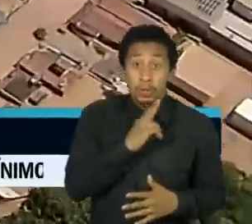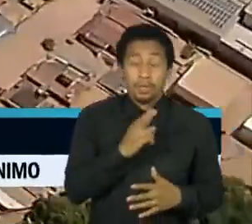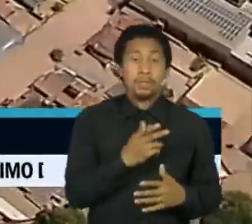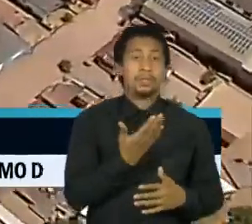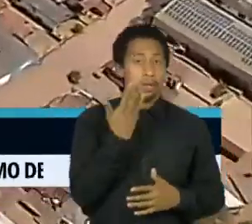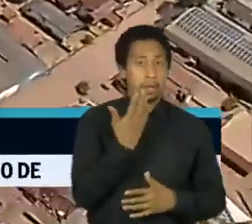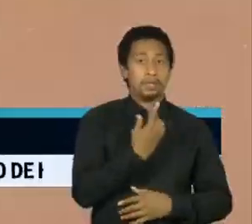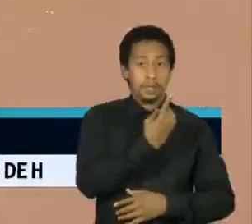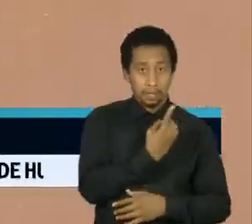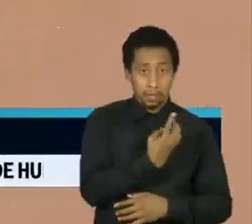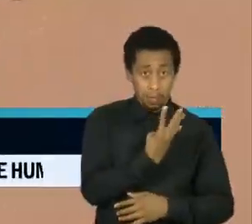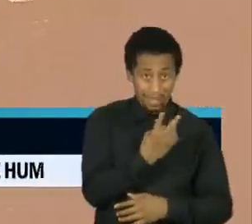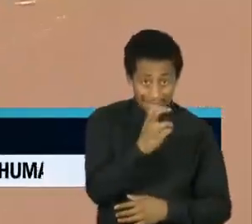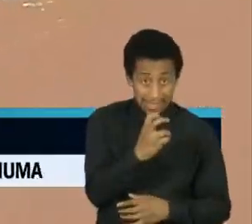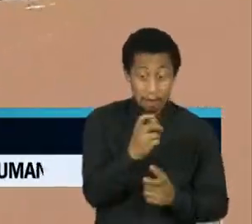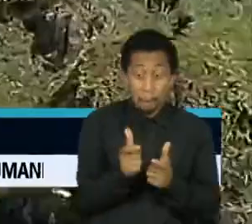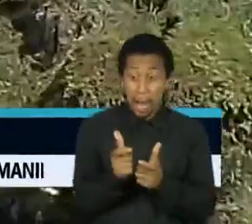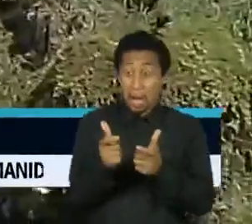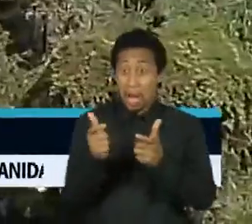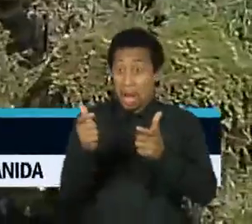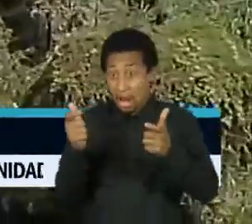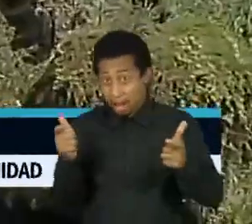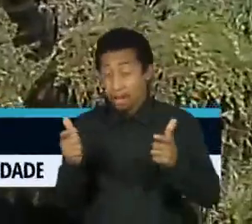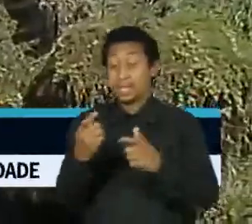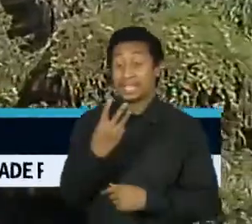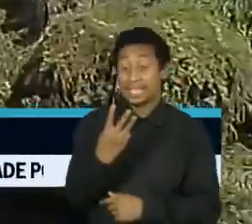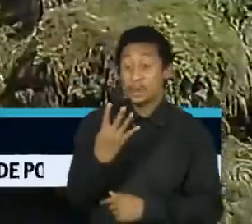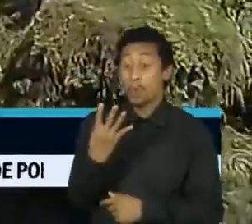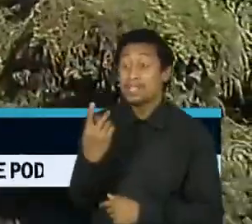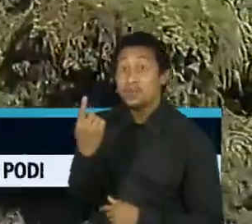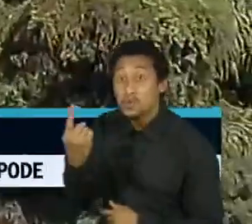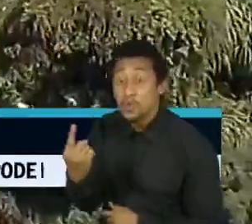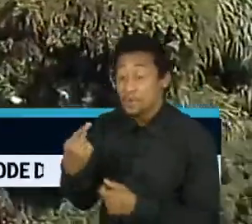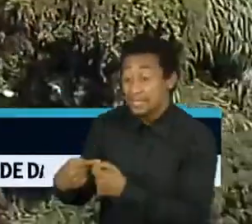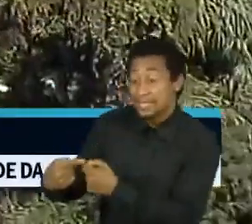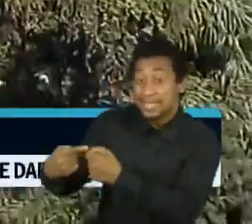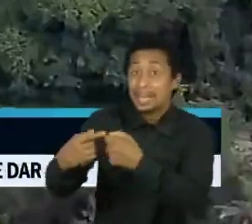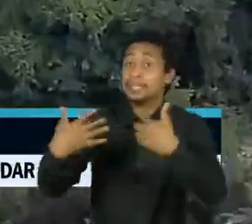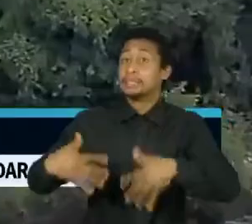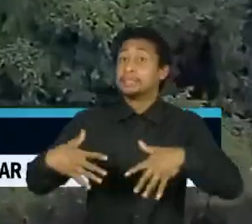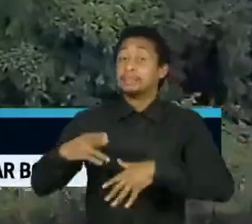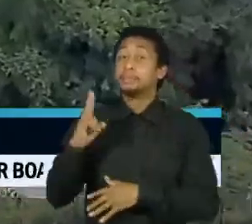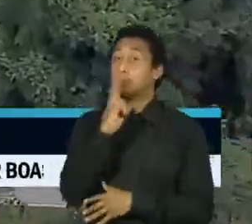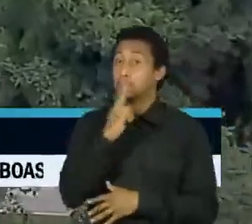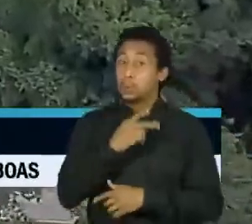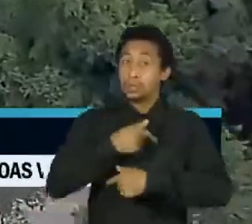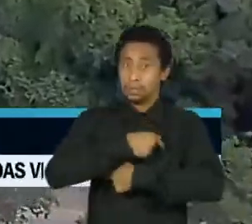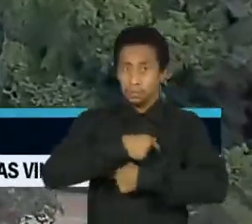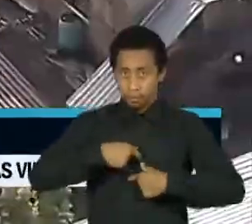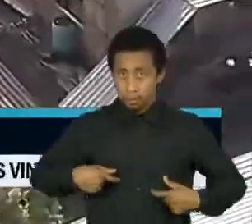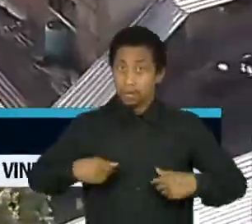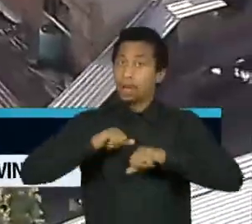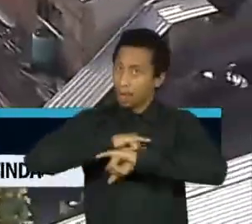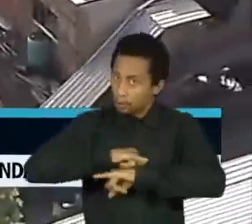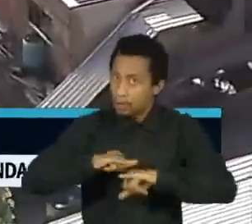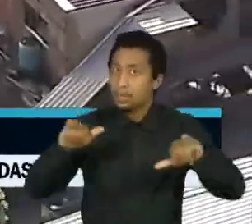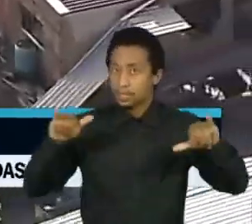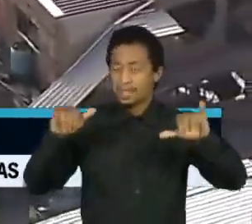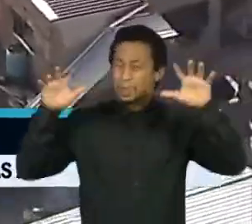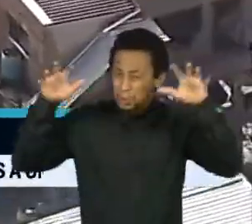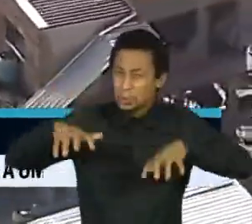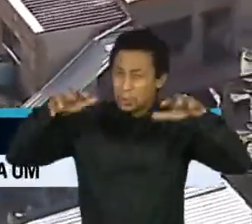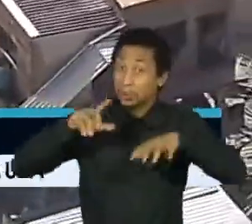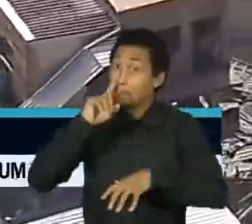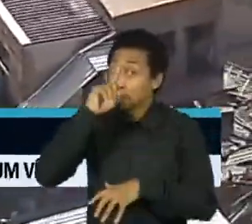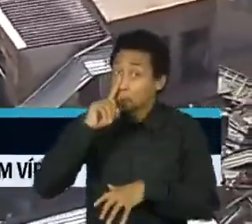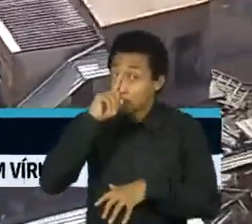de 145 para 341, segundo o Boletim da Defesa Civil do Estado. Também cresceu o número de vítimas das chuvas